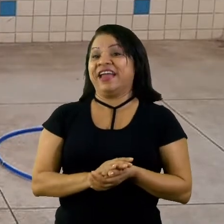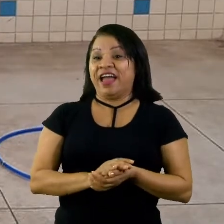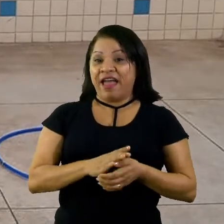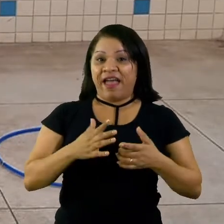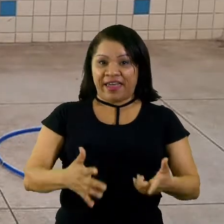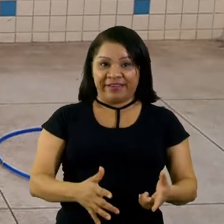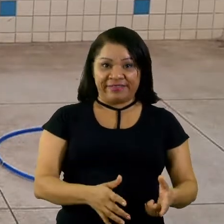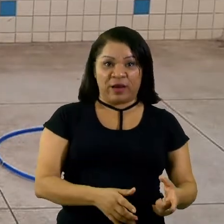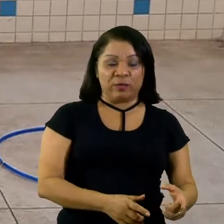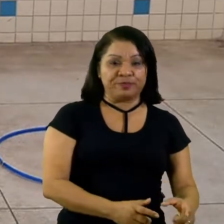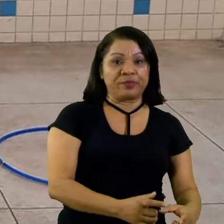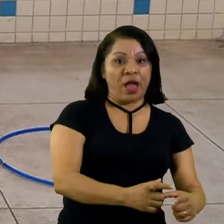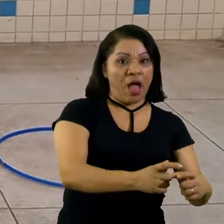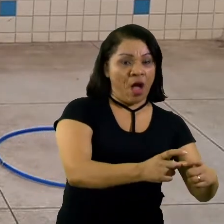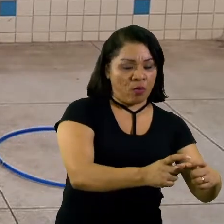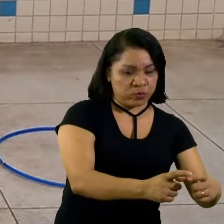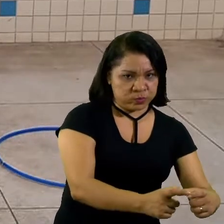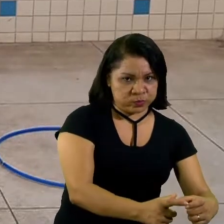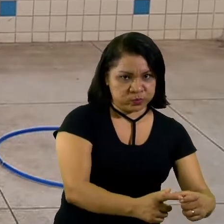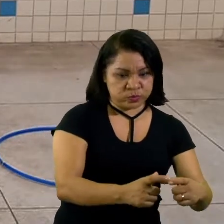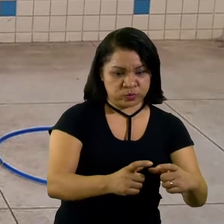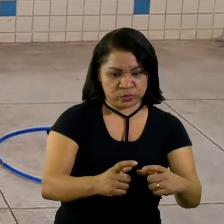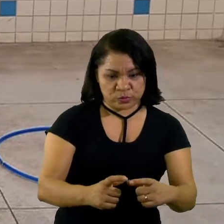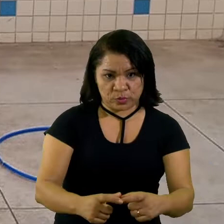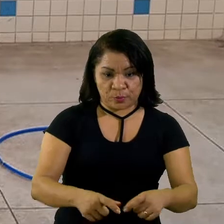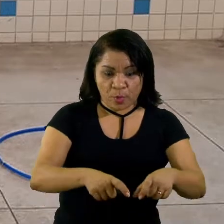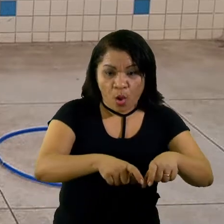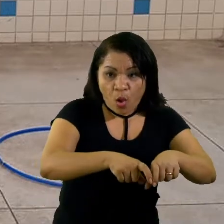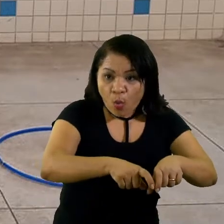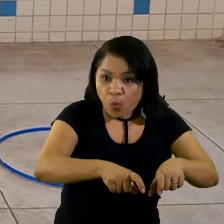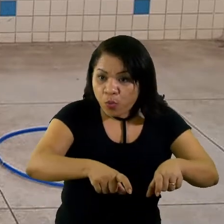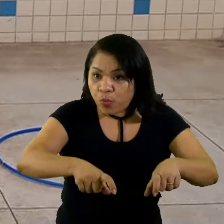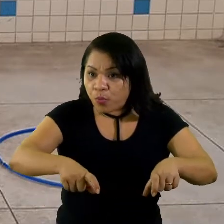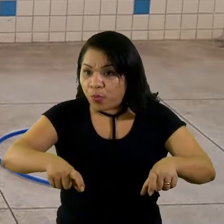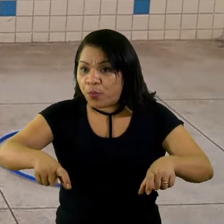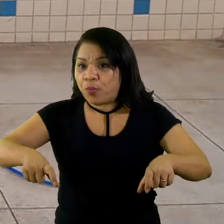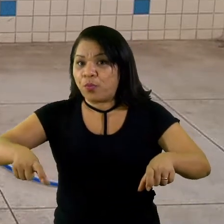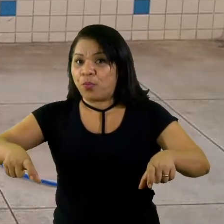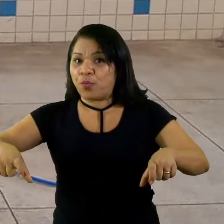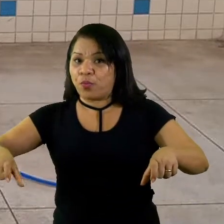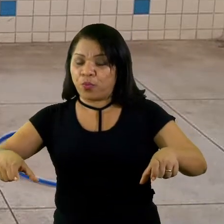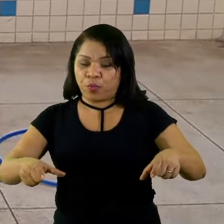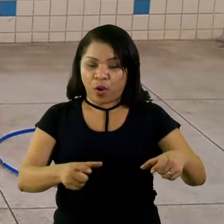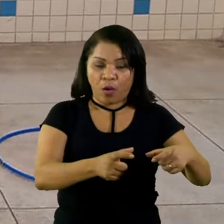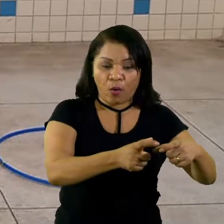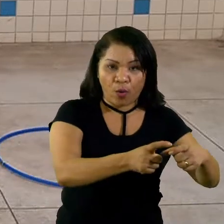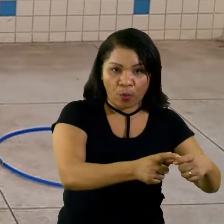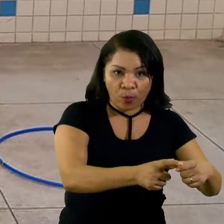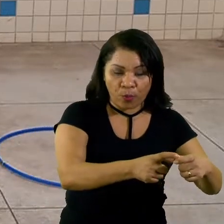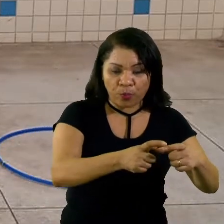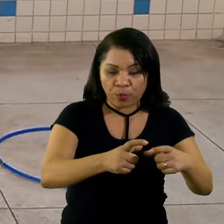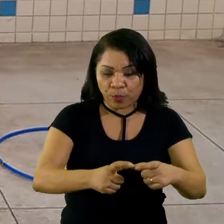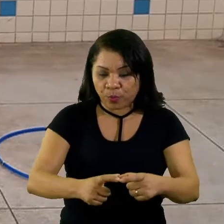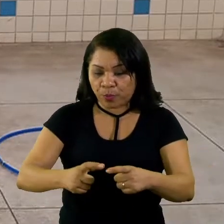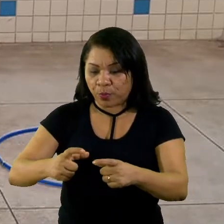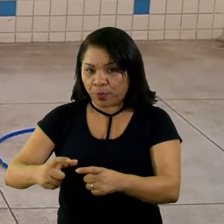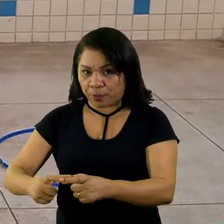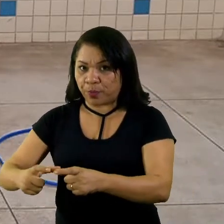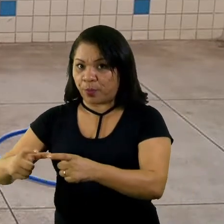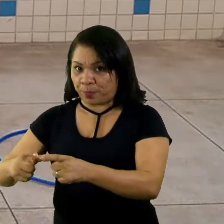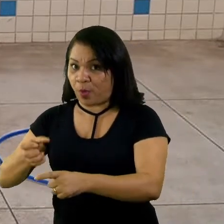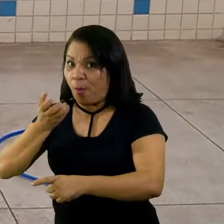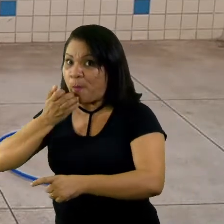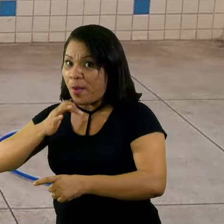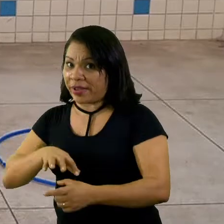arcos em coluna, um atrás do outro, num determinado espaço para a criança pular.